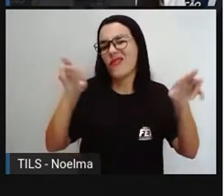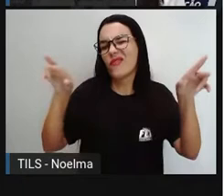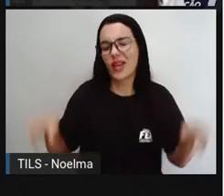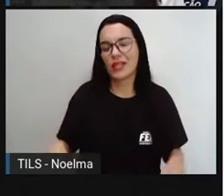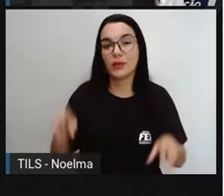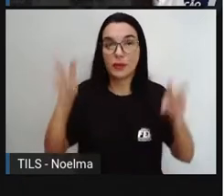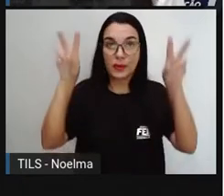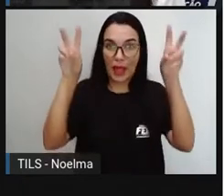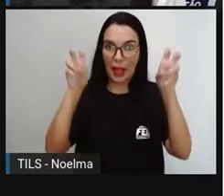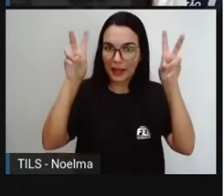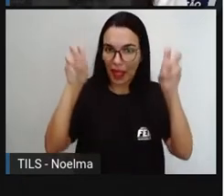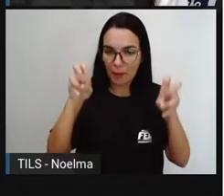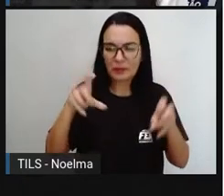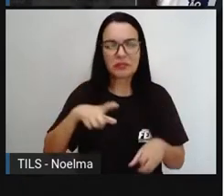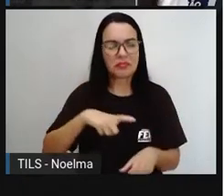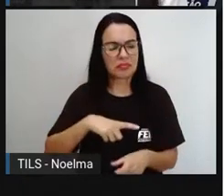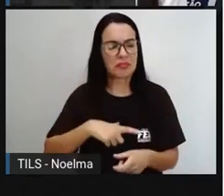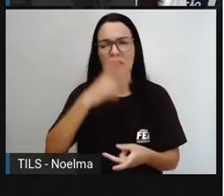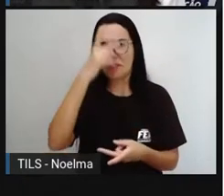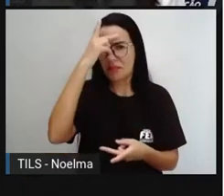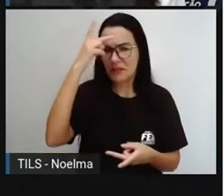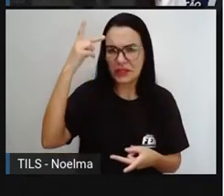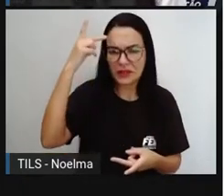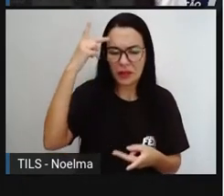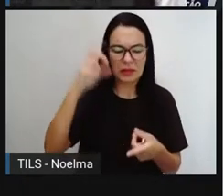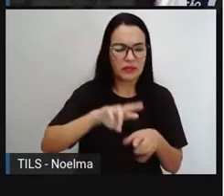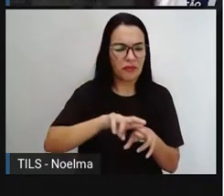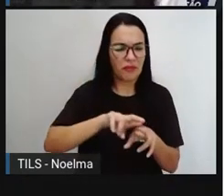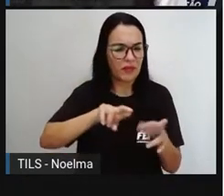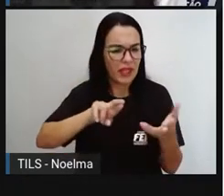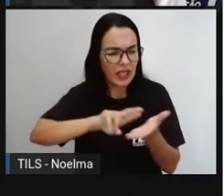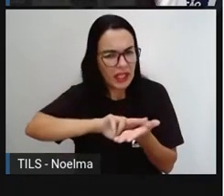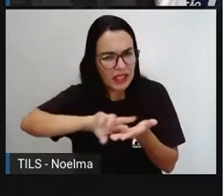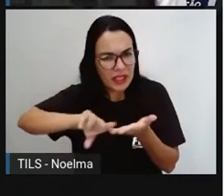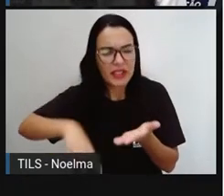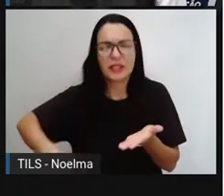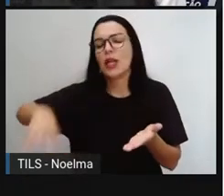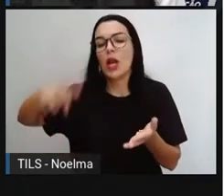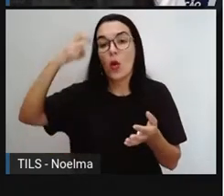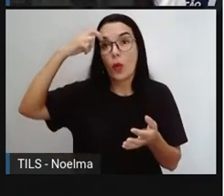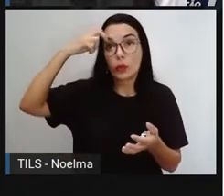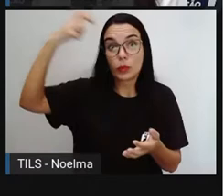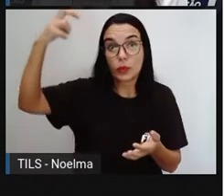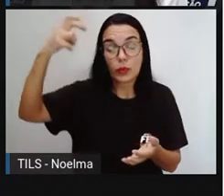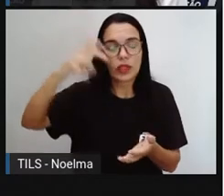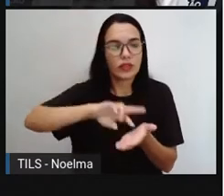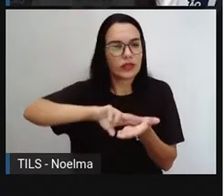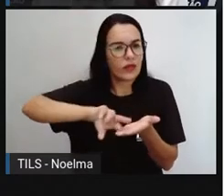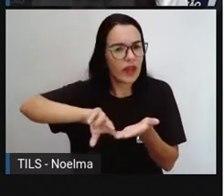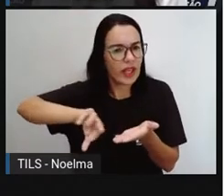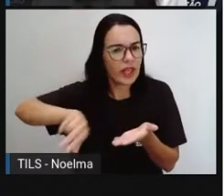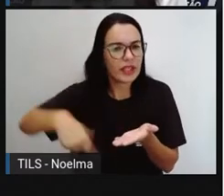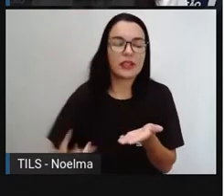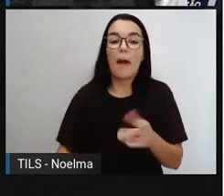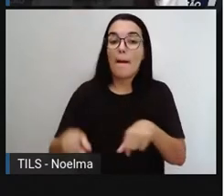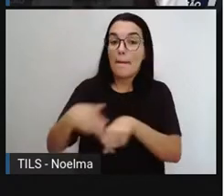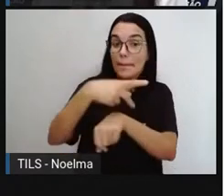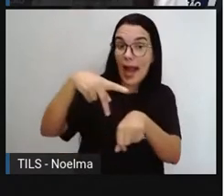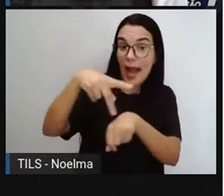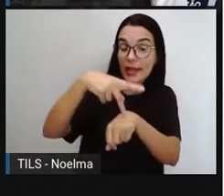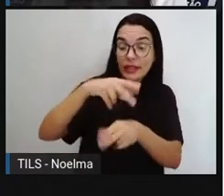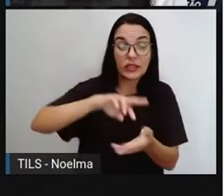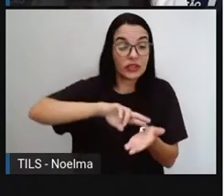sobre pessoas diferentes, sobre culturas diferentes, sobre países diferentes, também sobre histórias